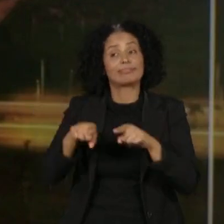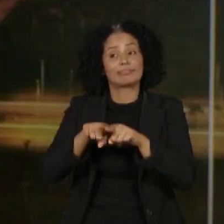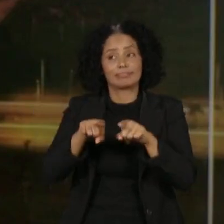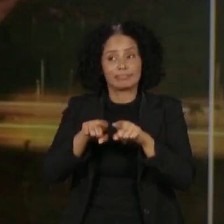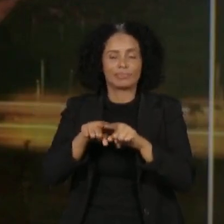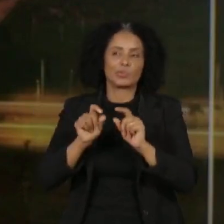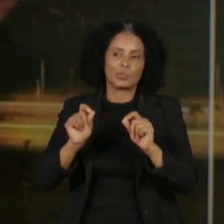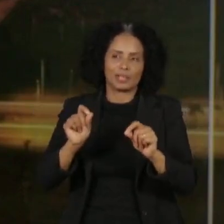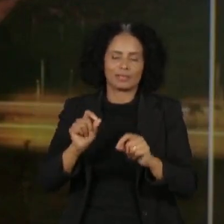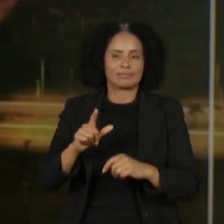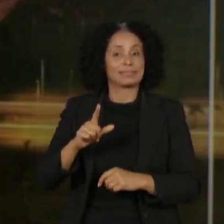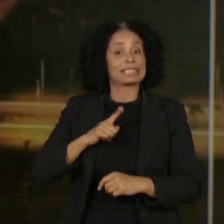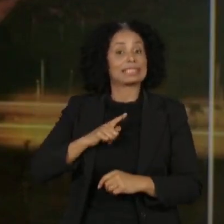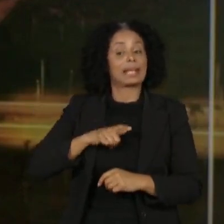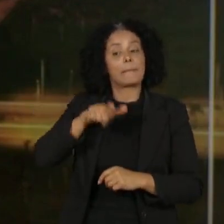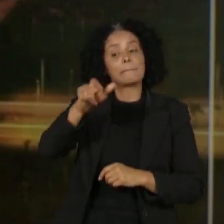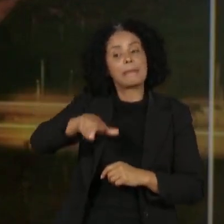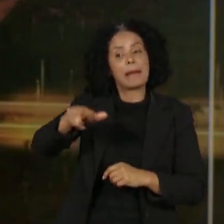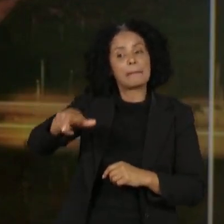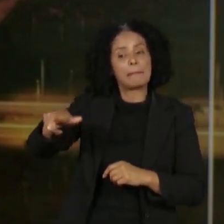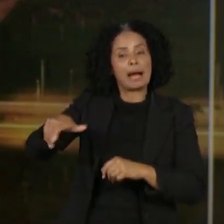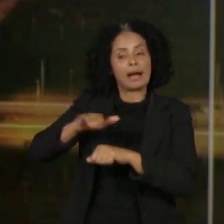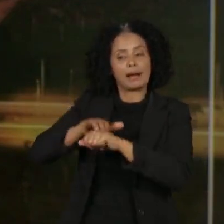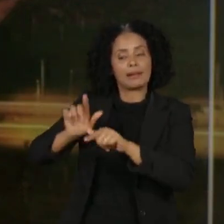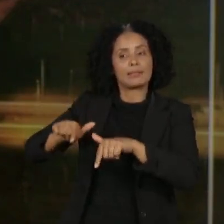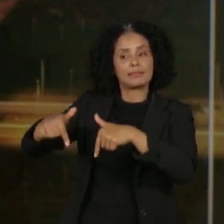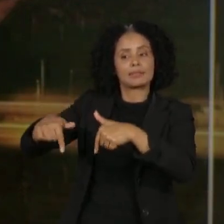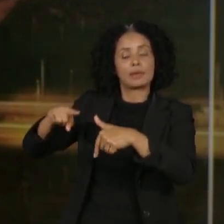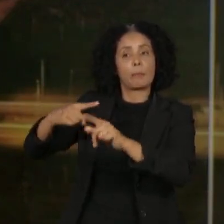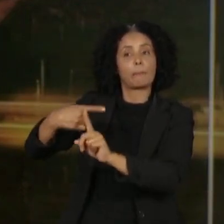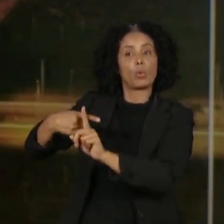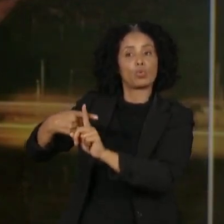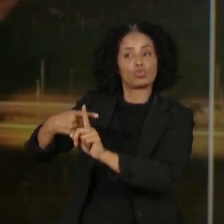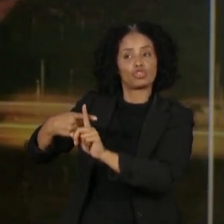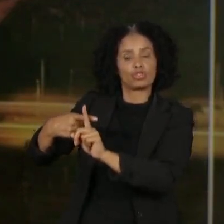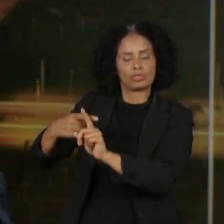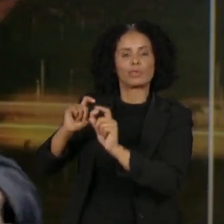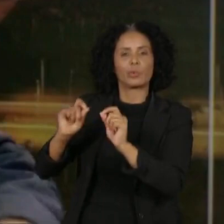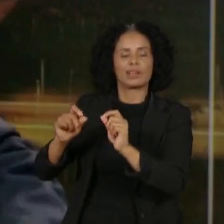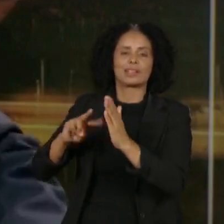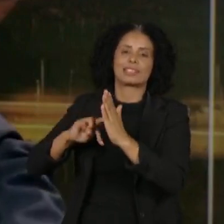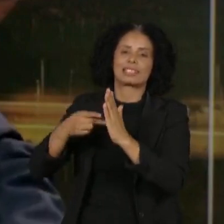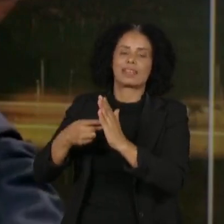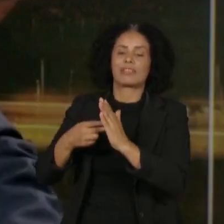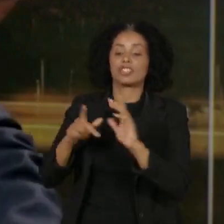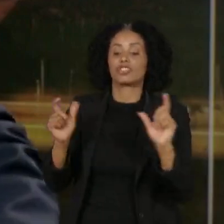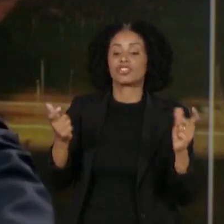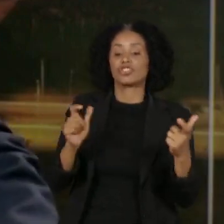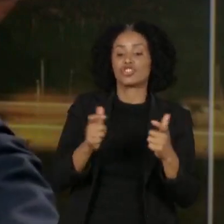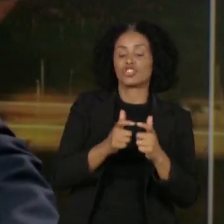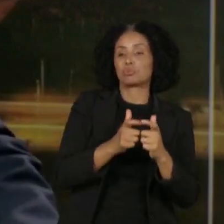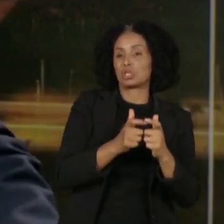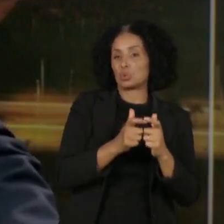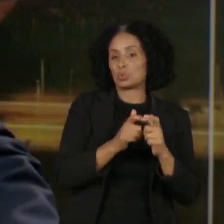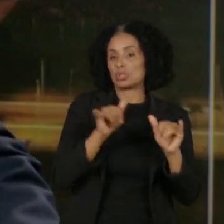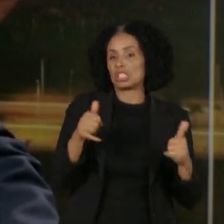que a própria reação positiva hoje vai reduzir o espaço de quem queira tentar recriar um ambiente de